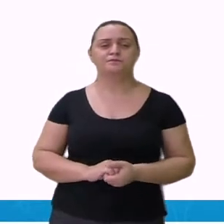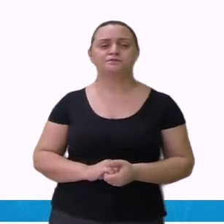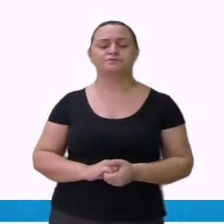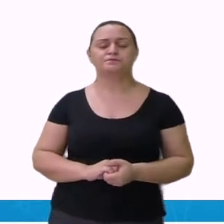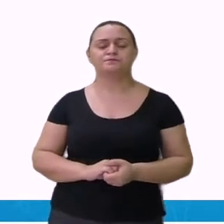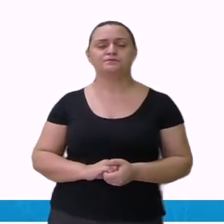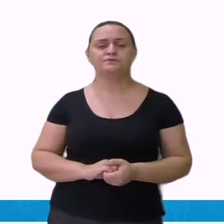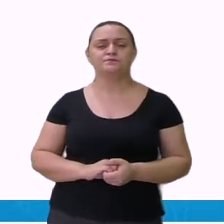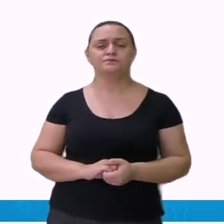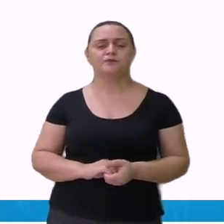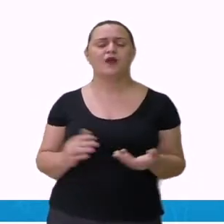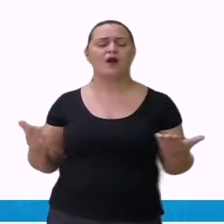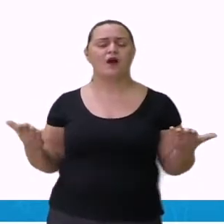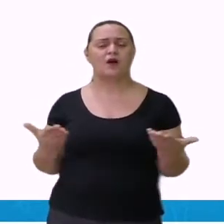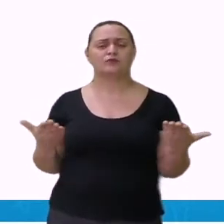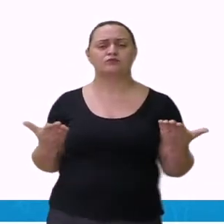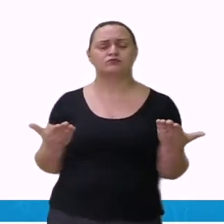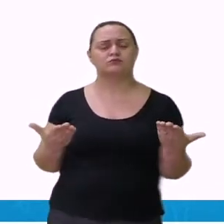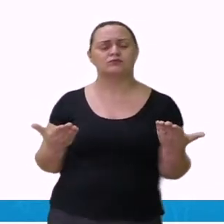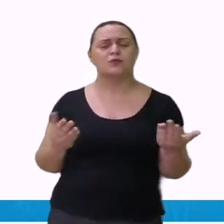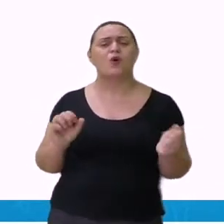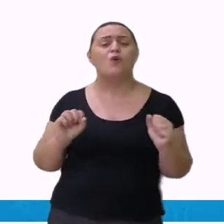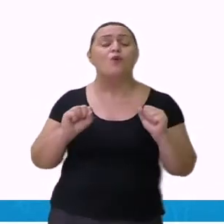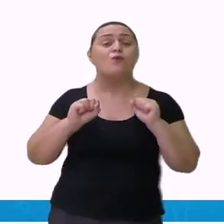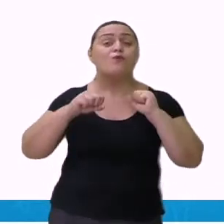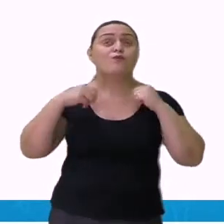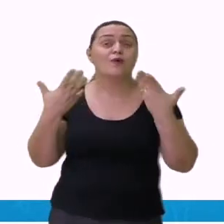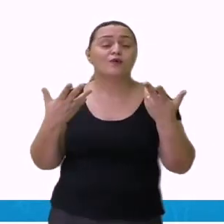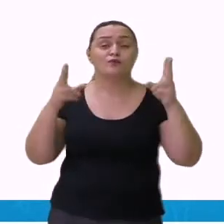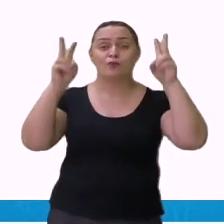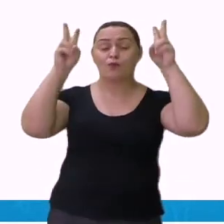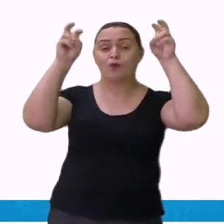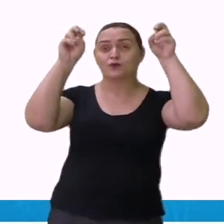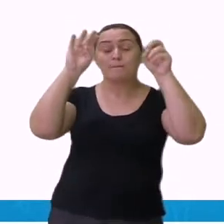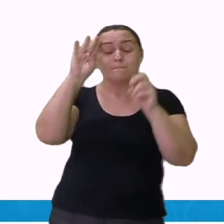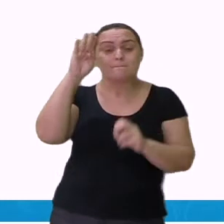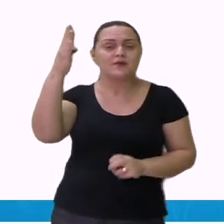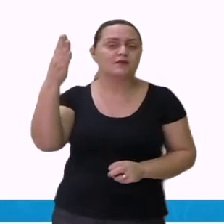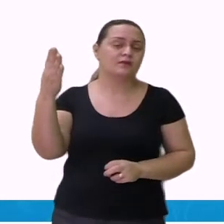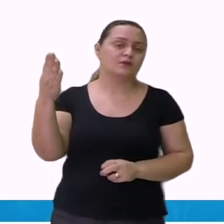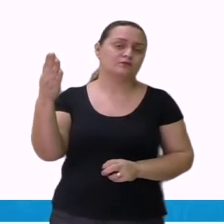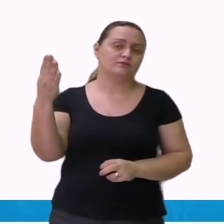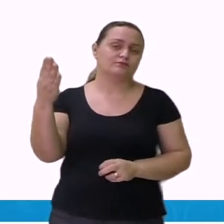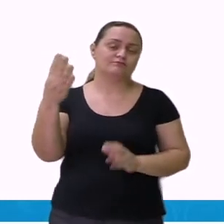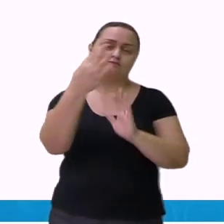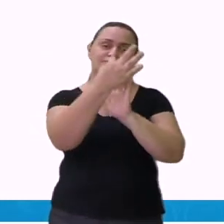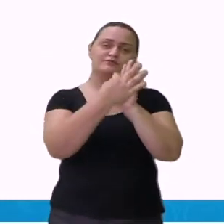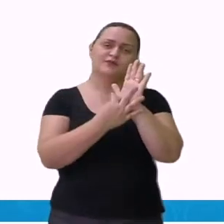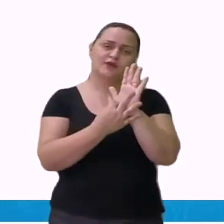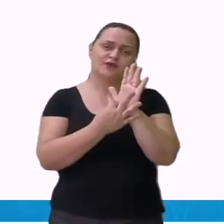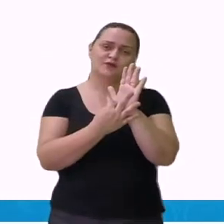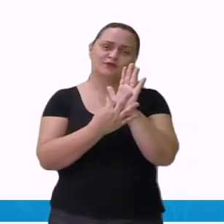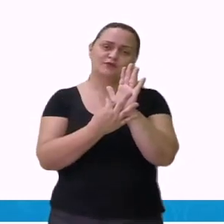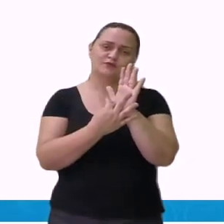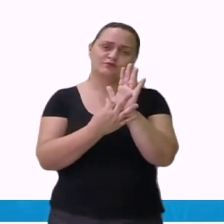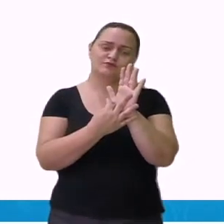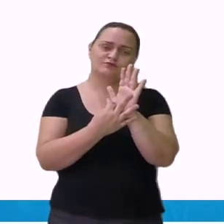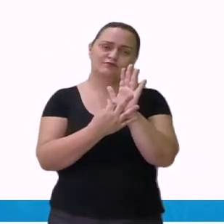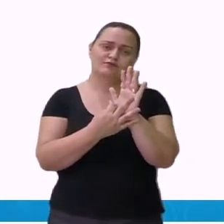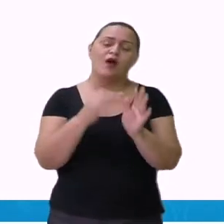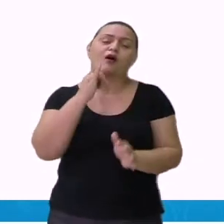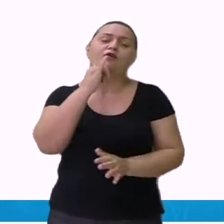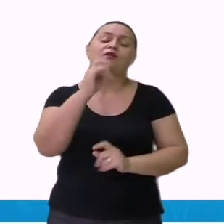Quinta questão. Qual é o assunto principal do texto? Do que o texto fala